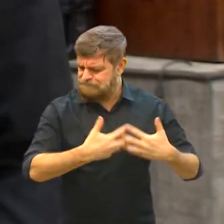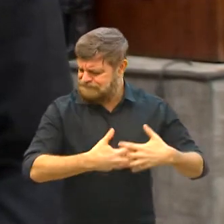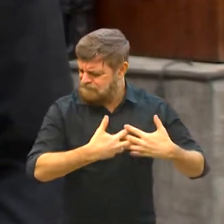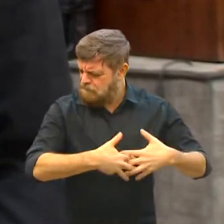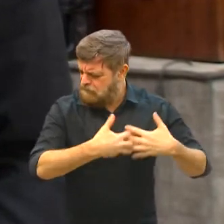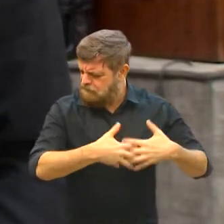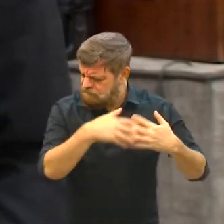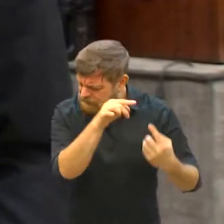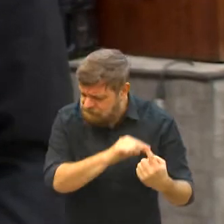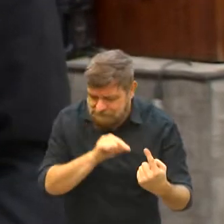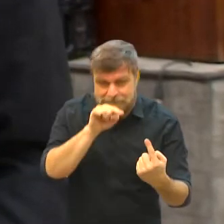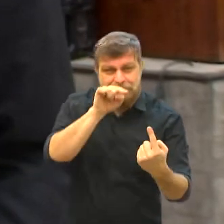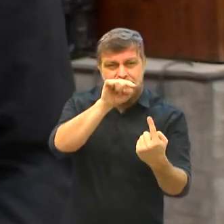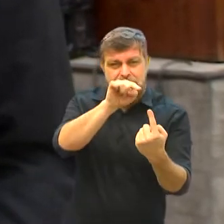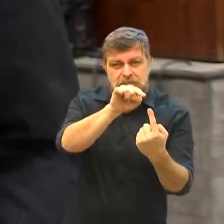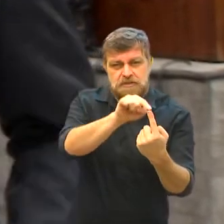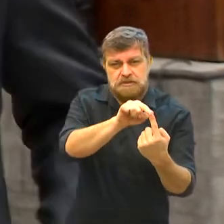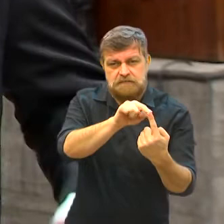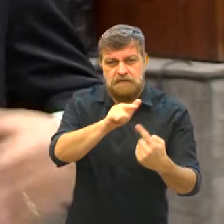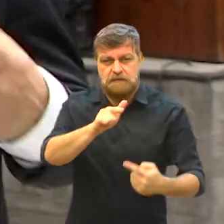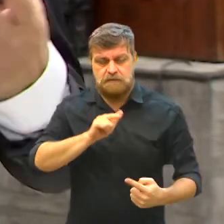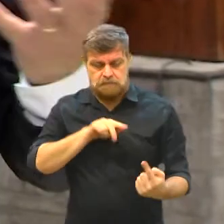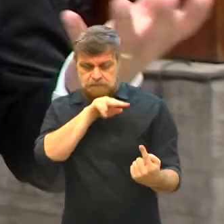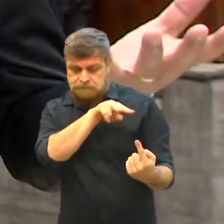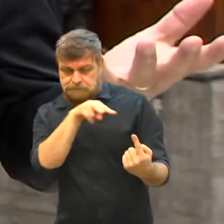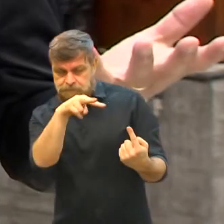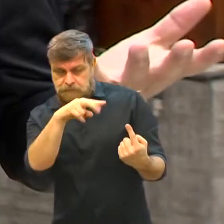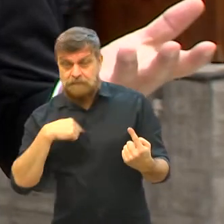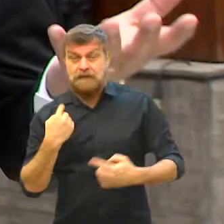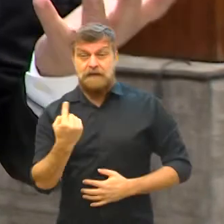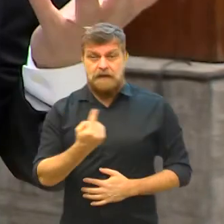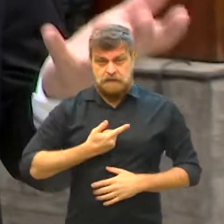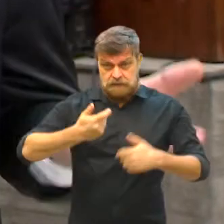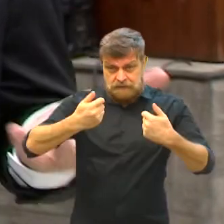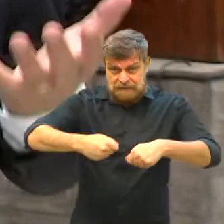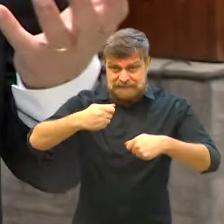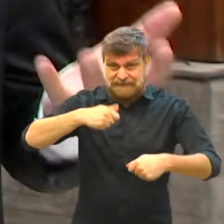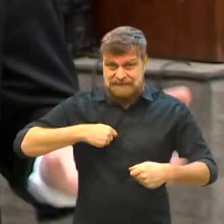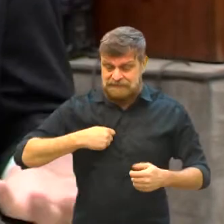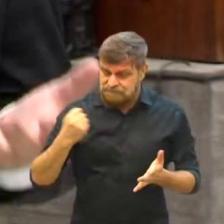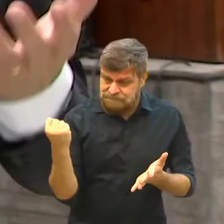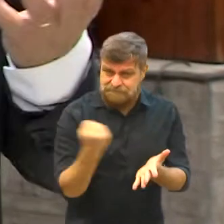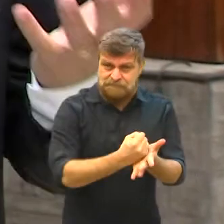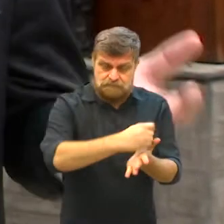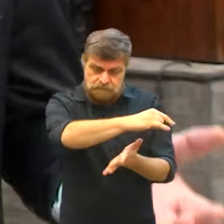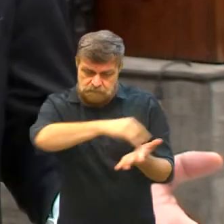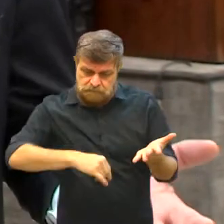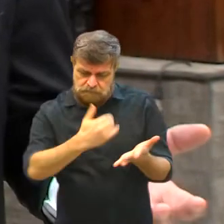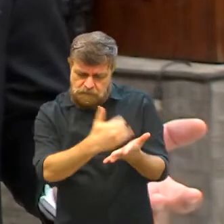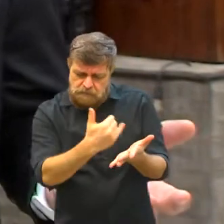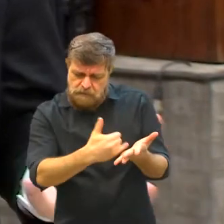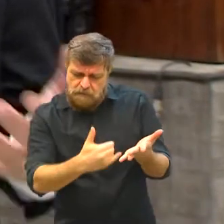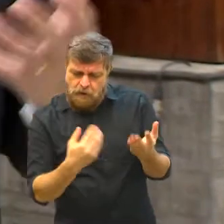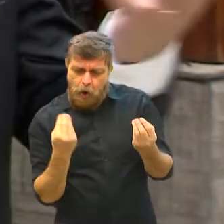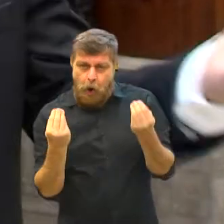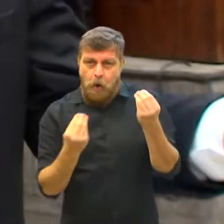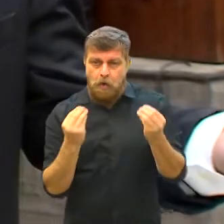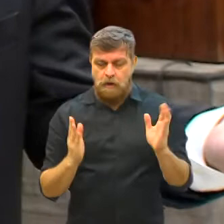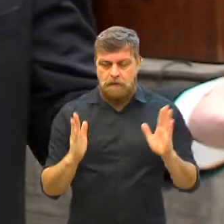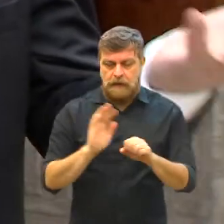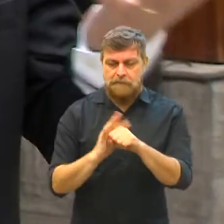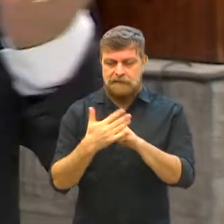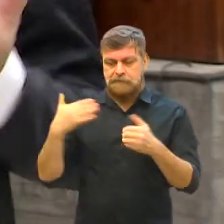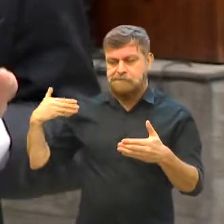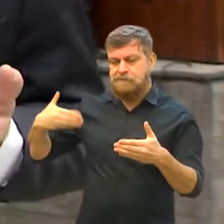objetiva na perspectiva de que nós precisamos deixar documentado e registrado como a